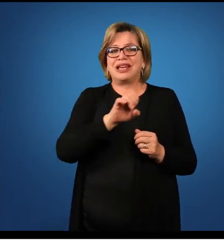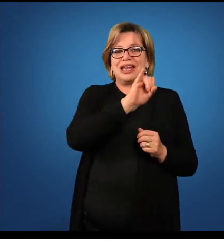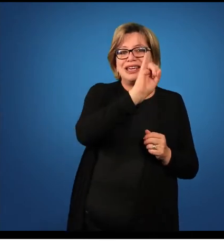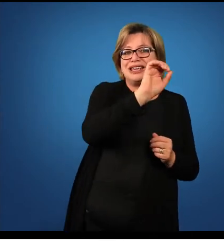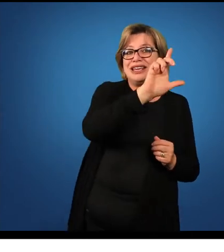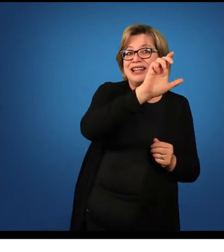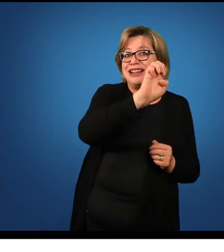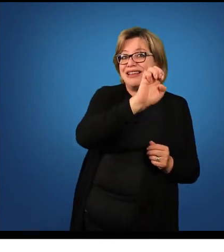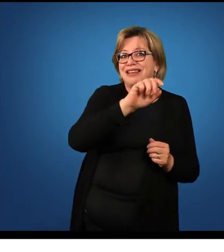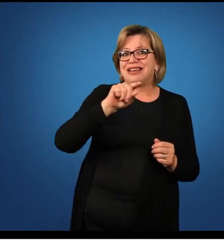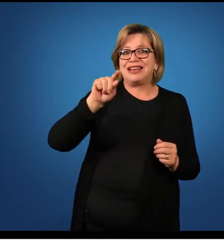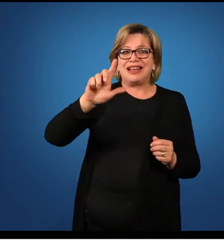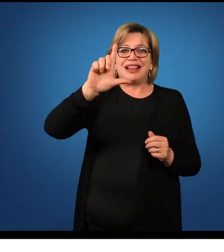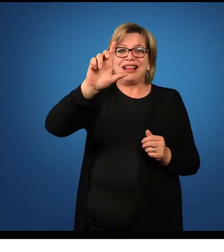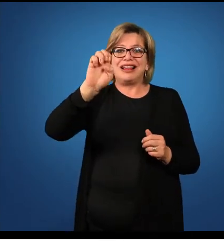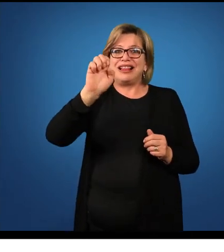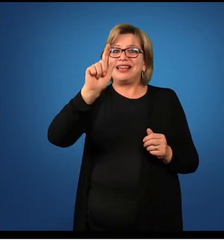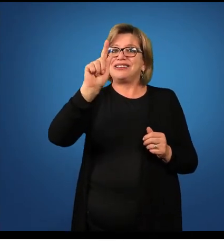legit,